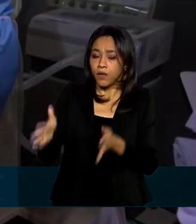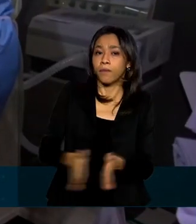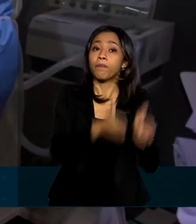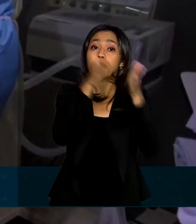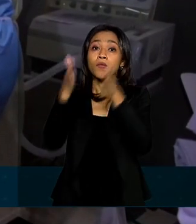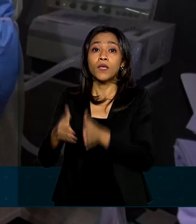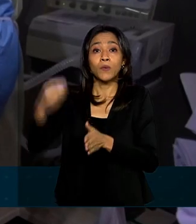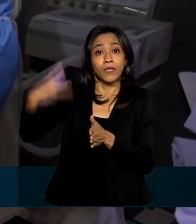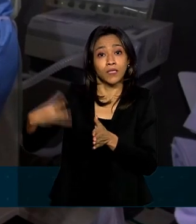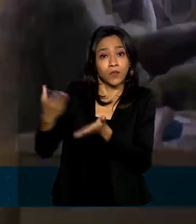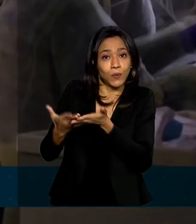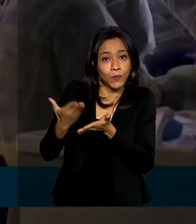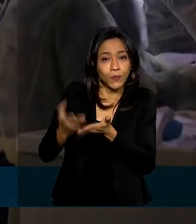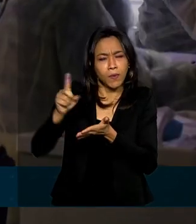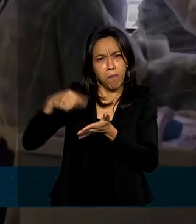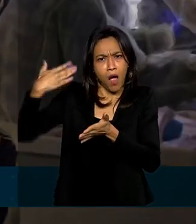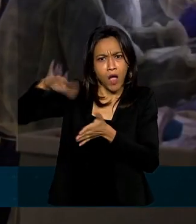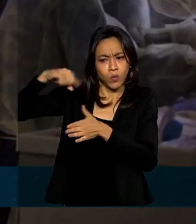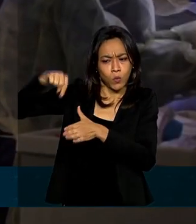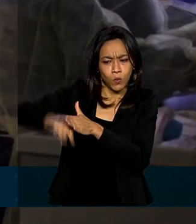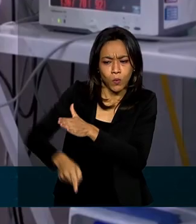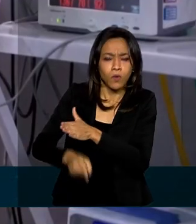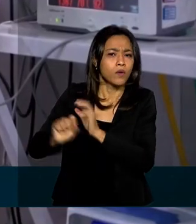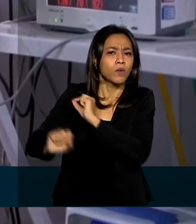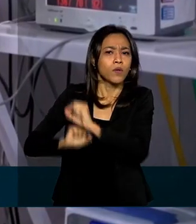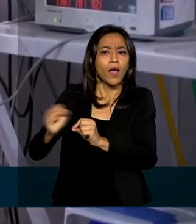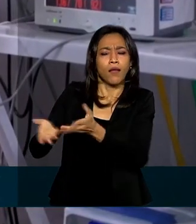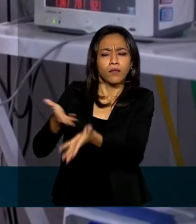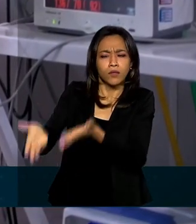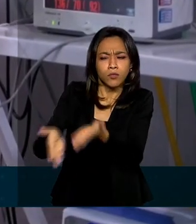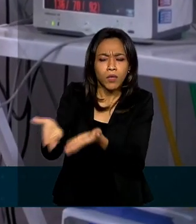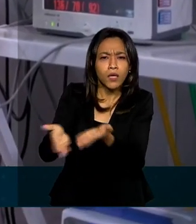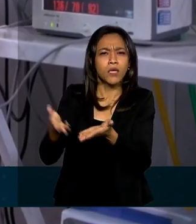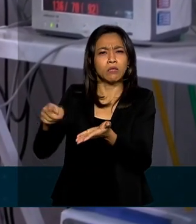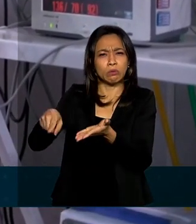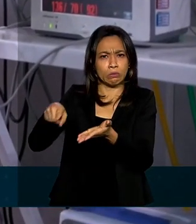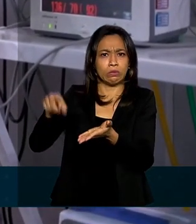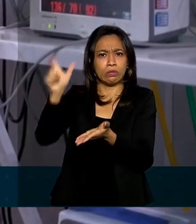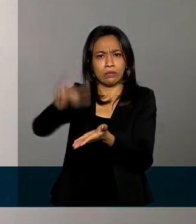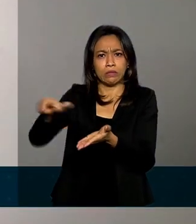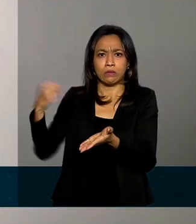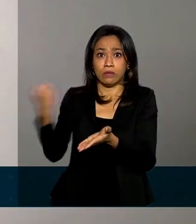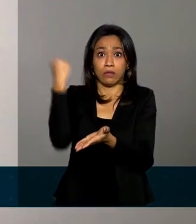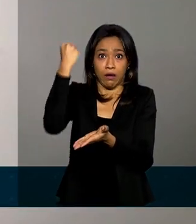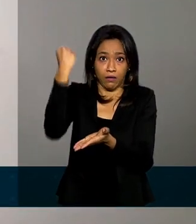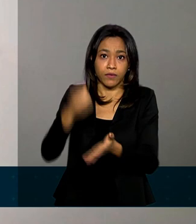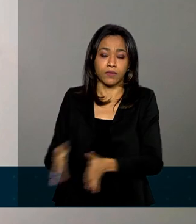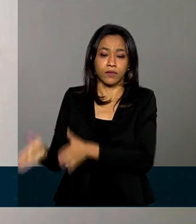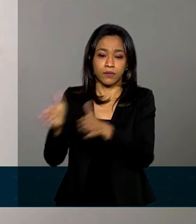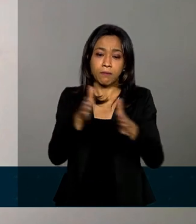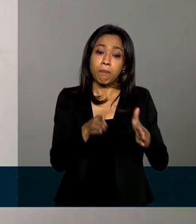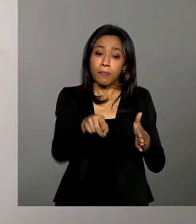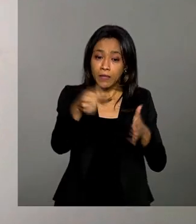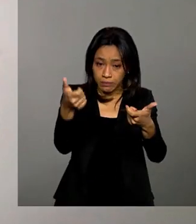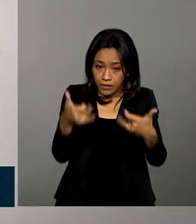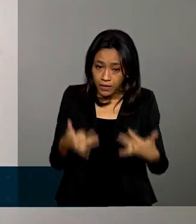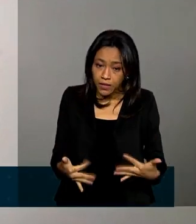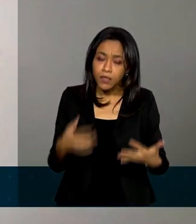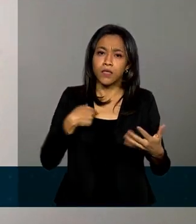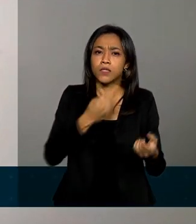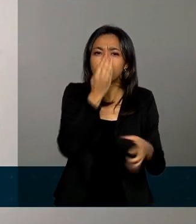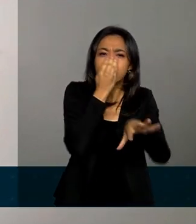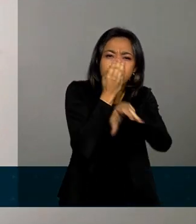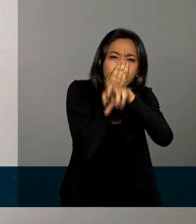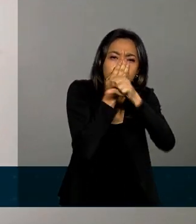módulo, mais avançado, aborda o atendimento aos casos graves. Na questão da oxigenação, na questão da